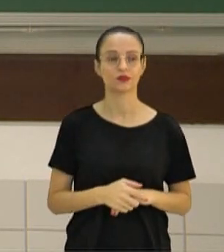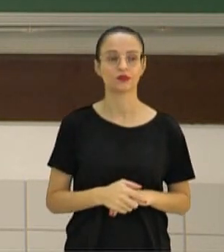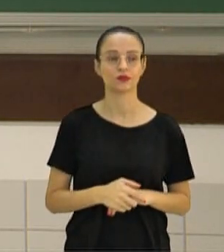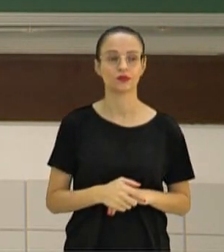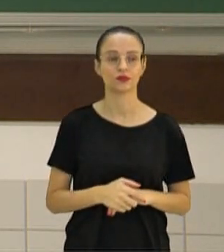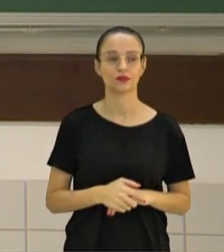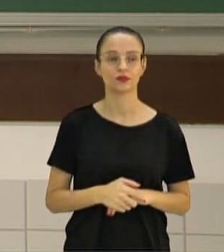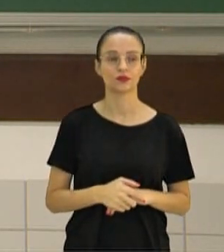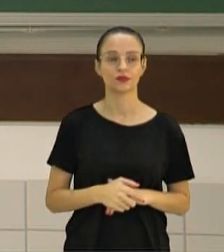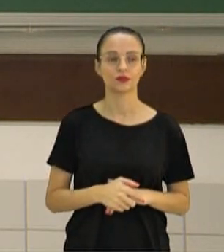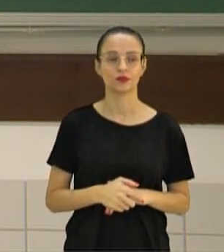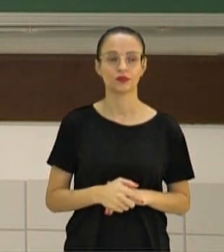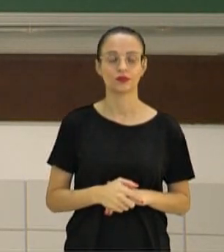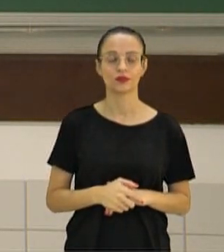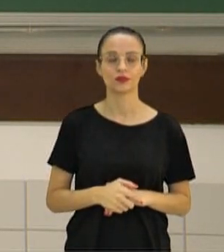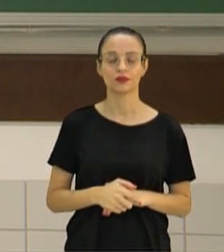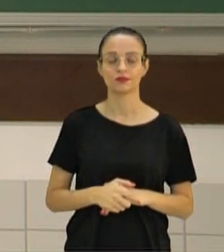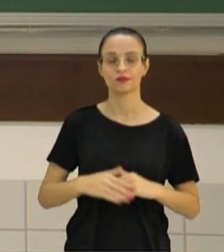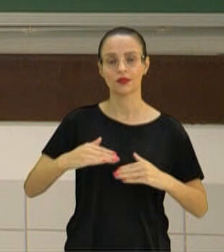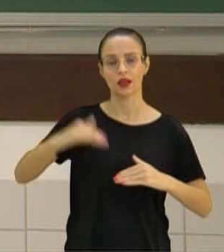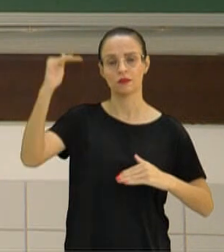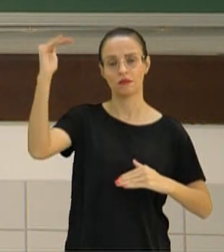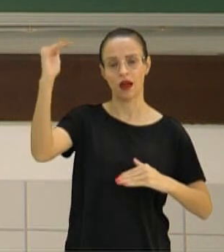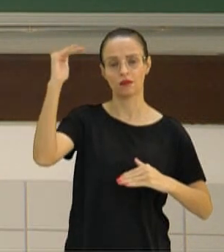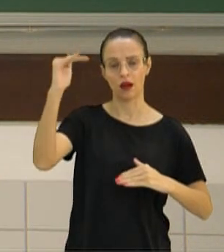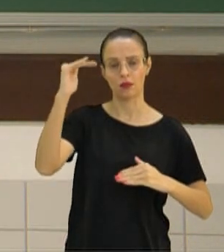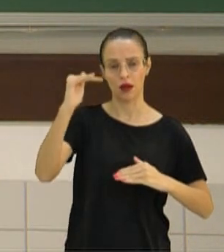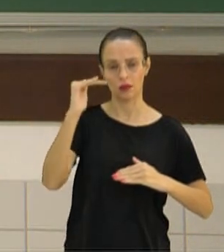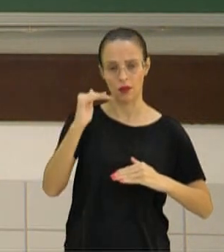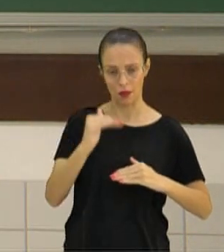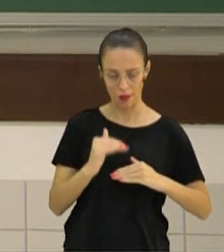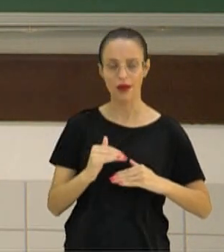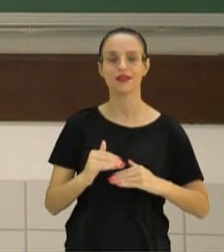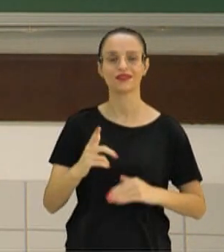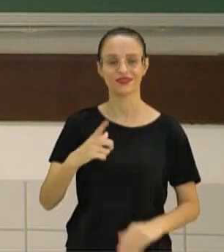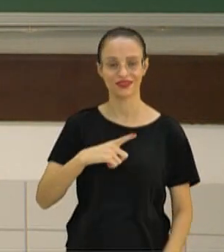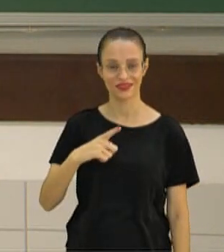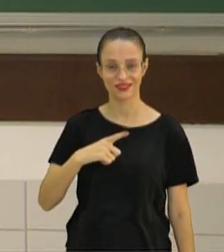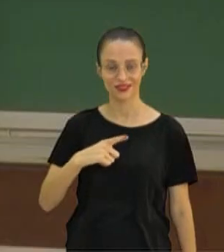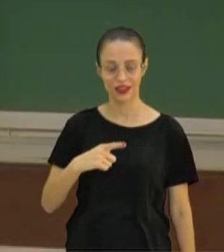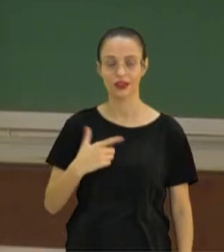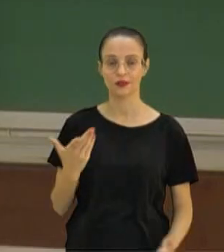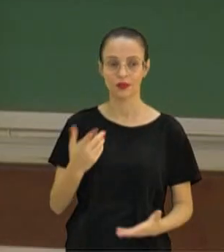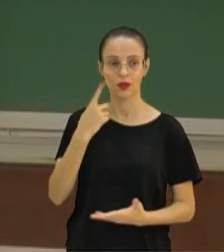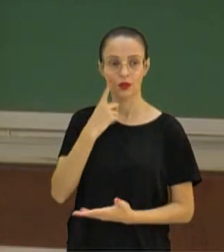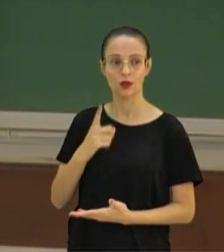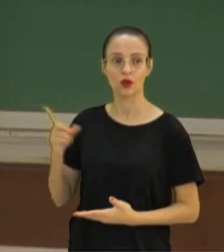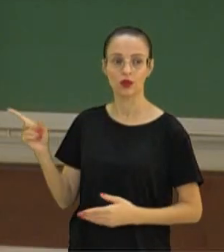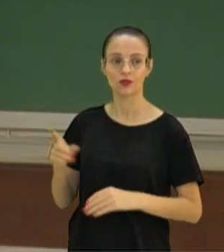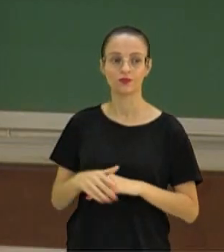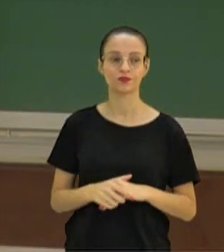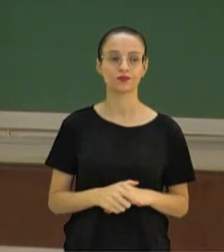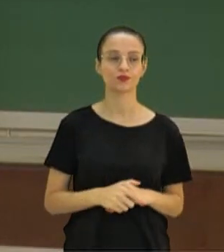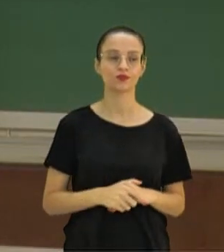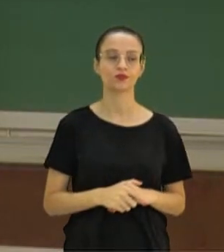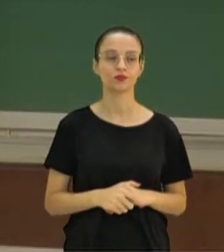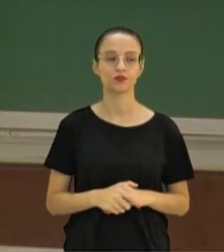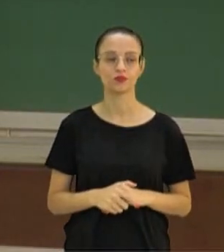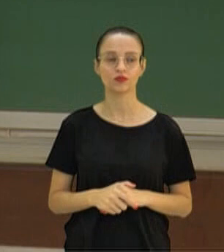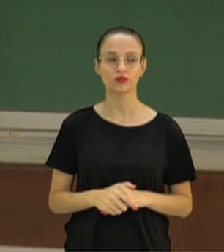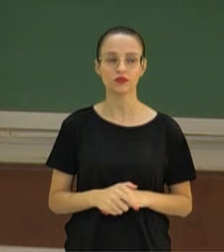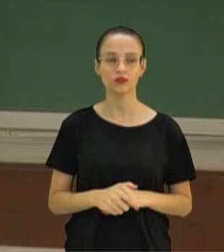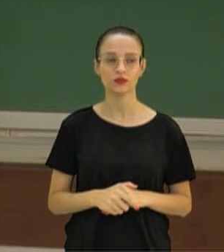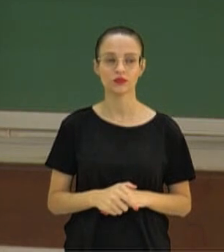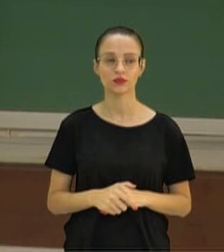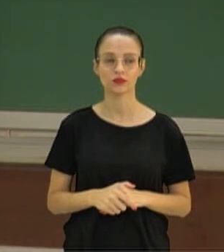Então, eu trouxe aqui as categorias taxonômicas, o famoso reficofage. Então, eu trouxe um